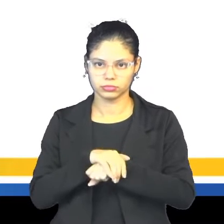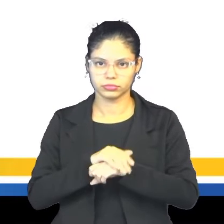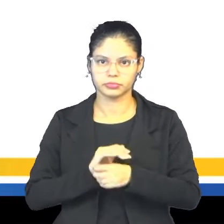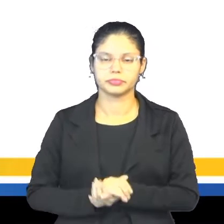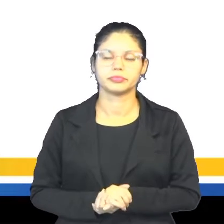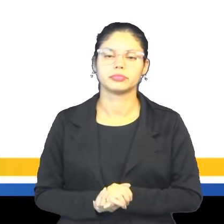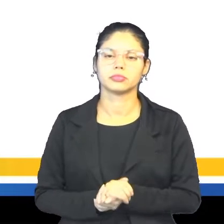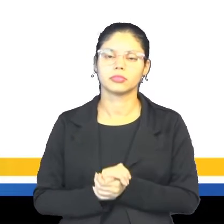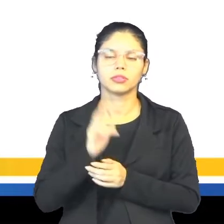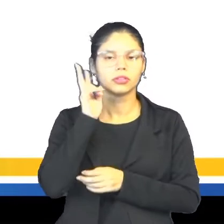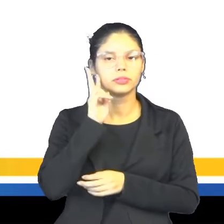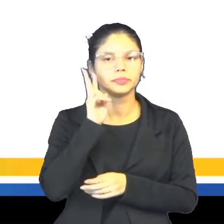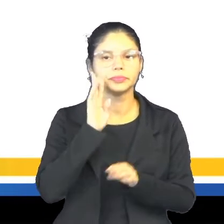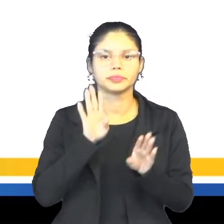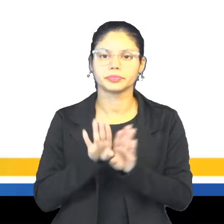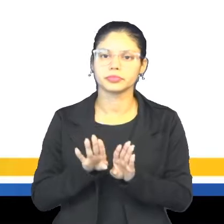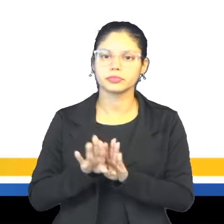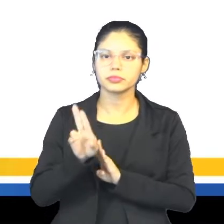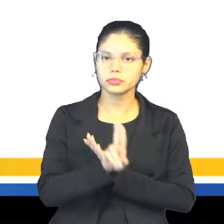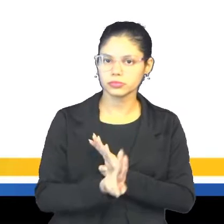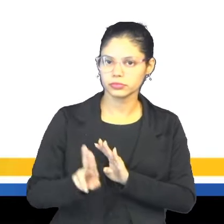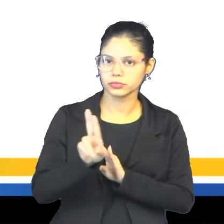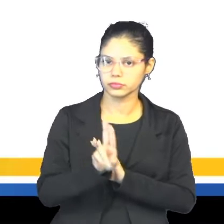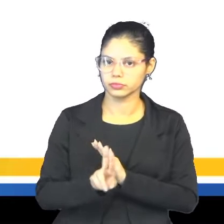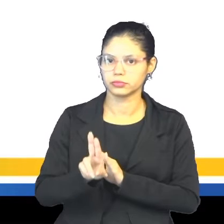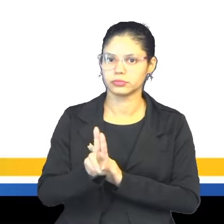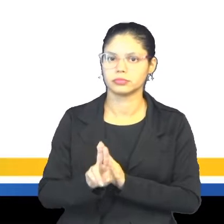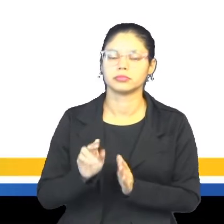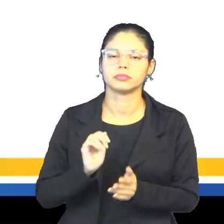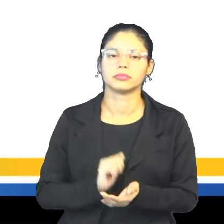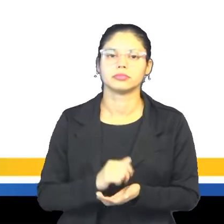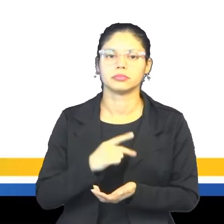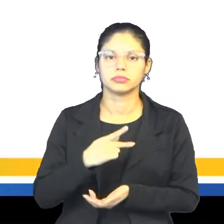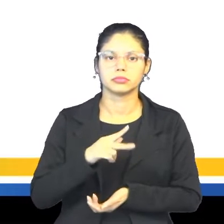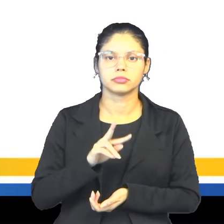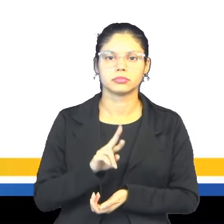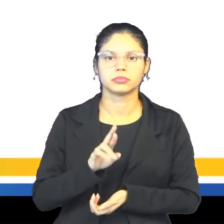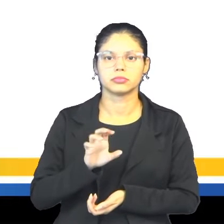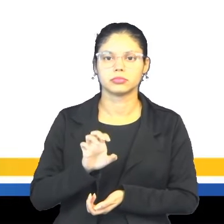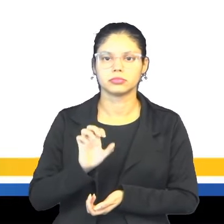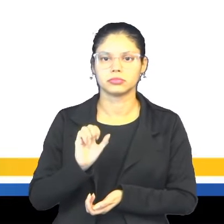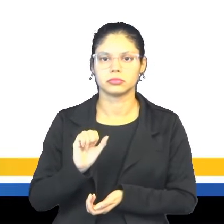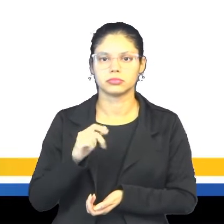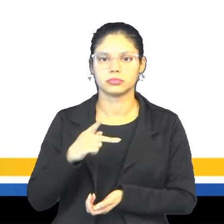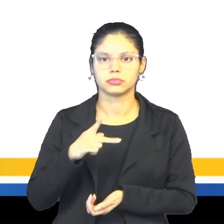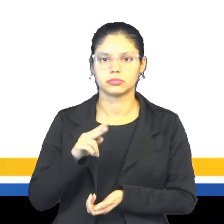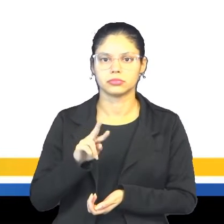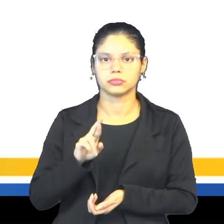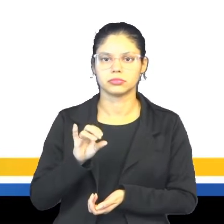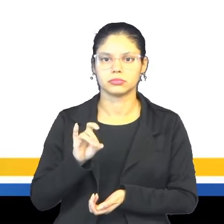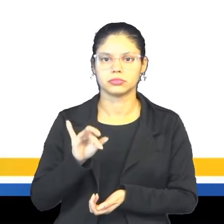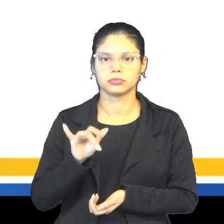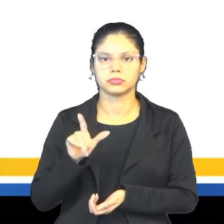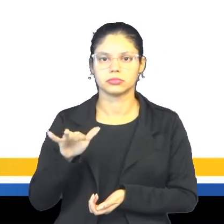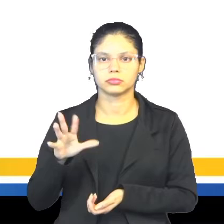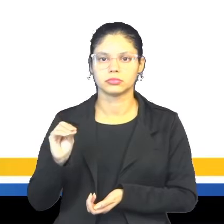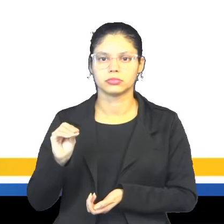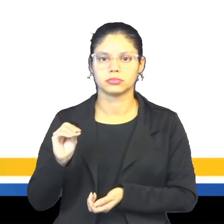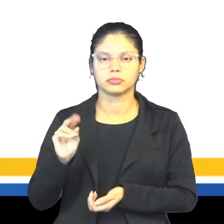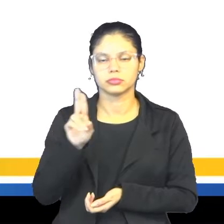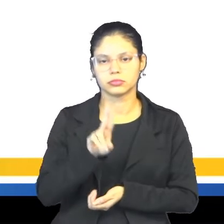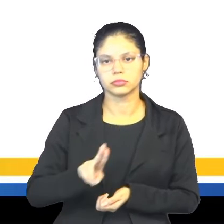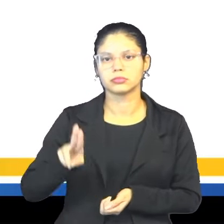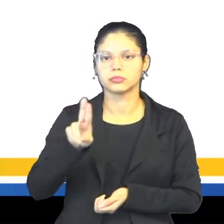Lembrando também, né, que a utilização do, das preposições antes dessas palavras, você vai utilizar in the